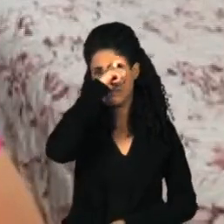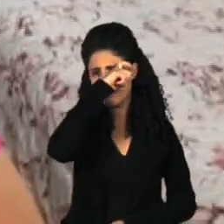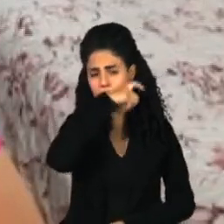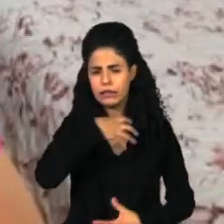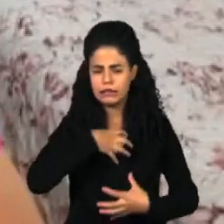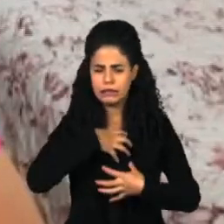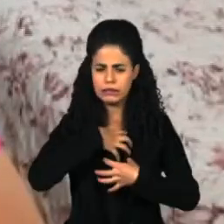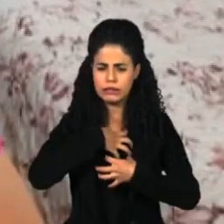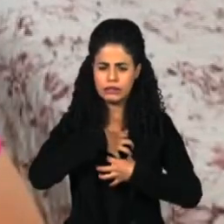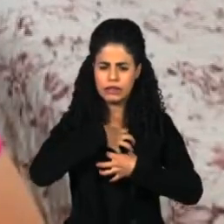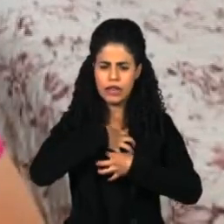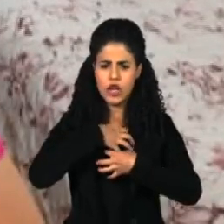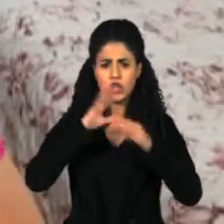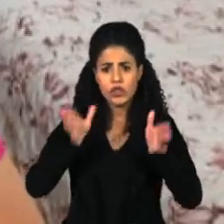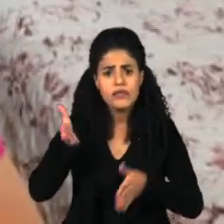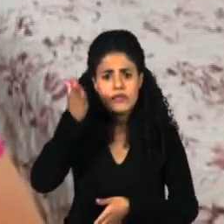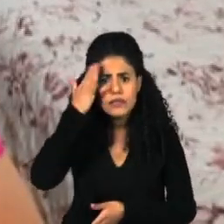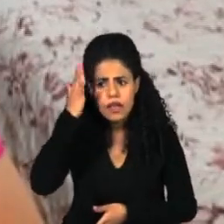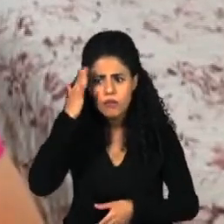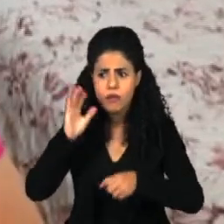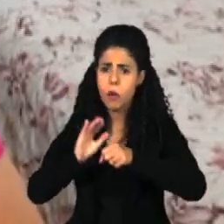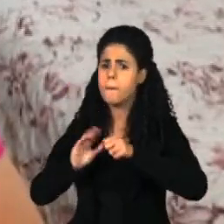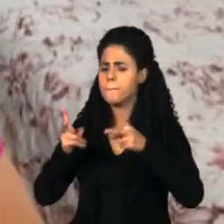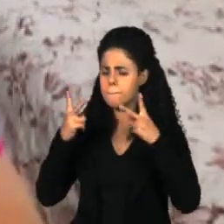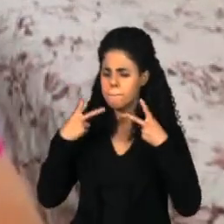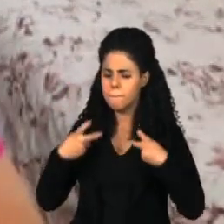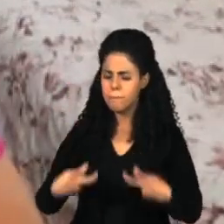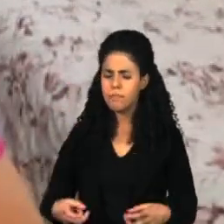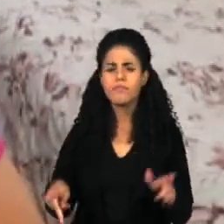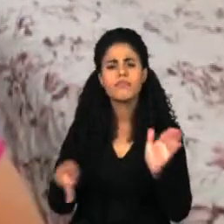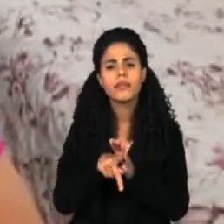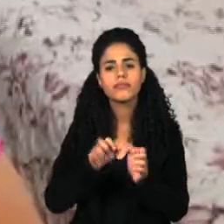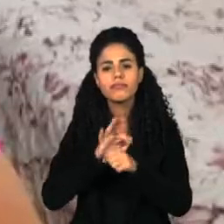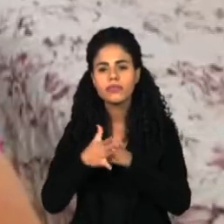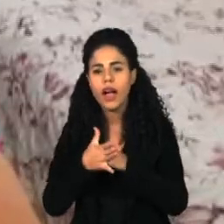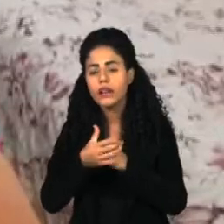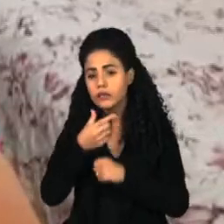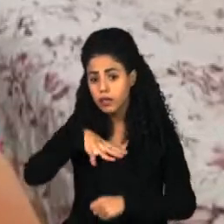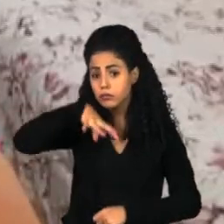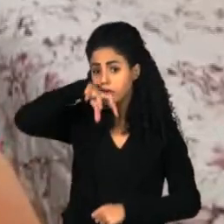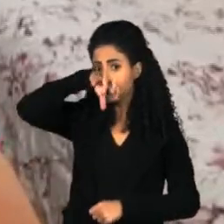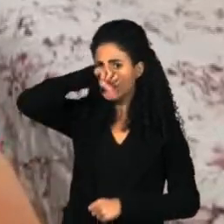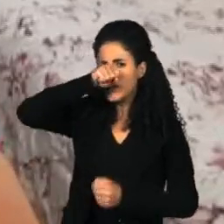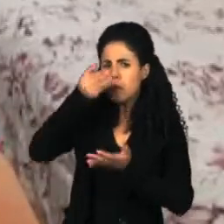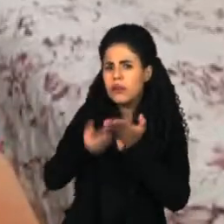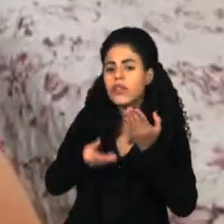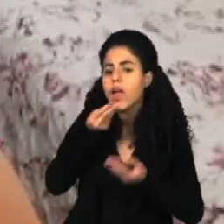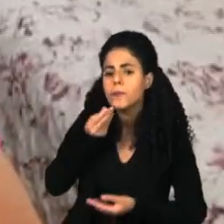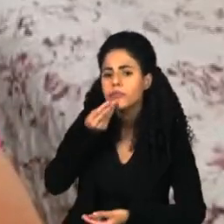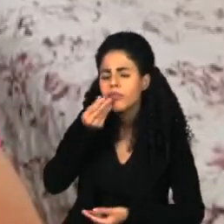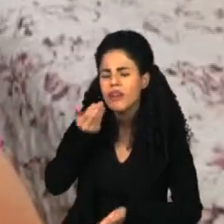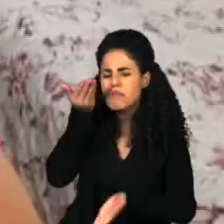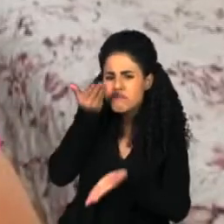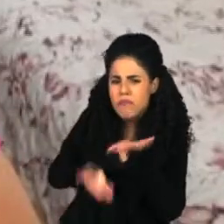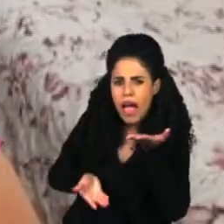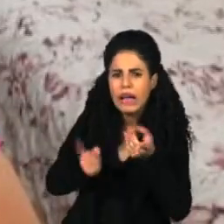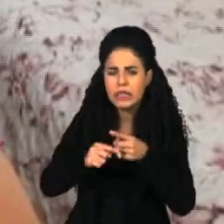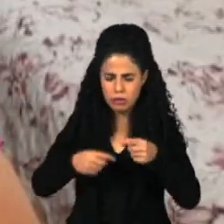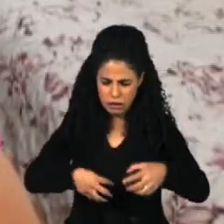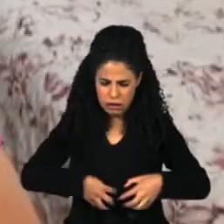sintomas clássicos, que a gente sabe da doença, eu continuei com perda de olfato, perda de paladar, problemas